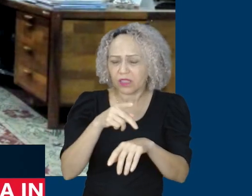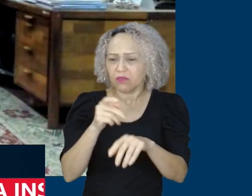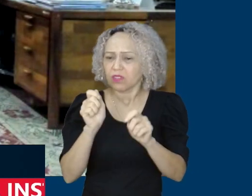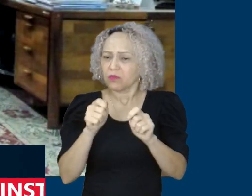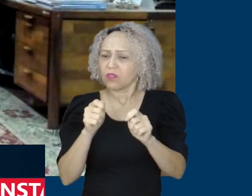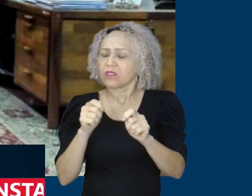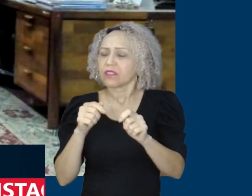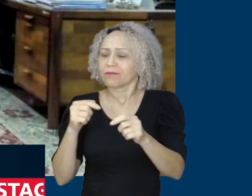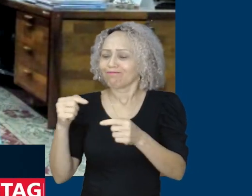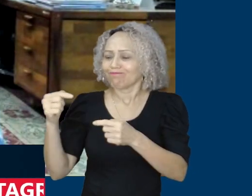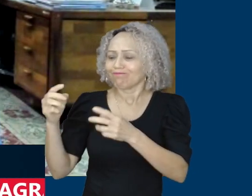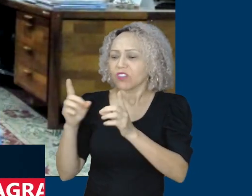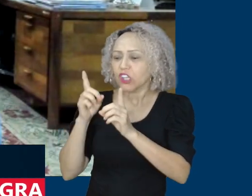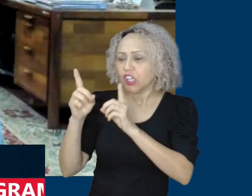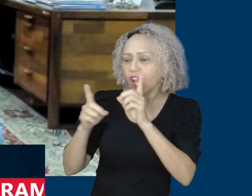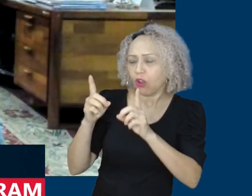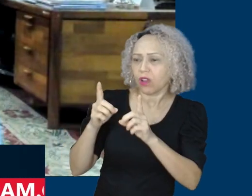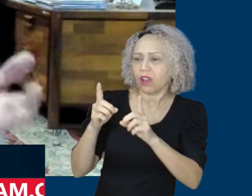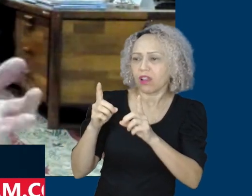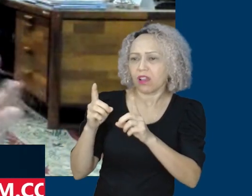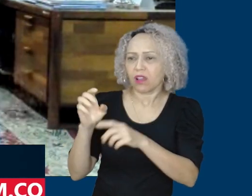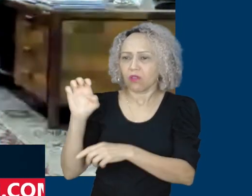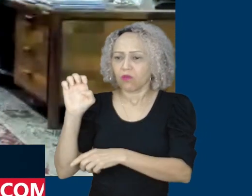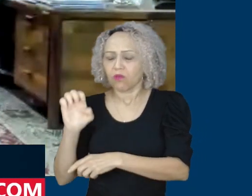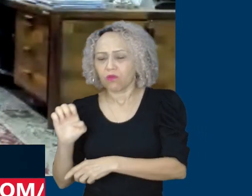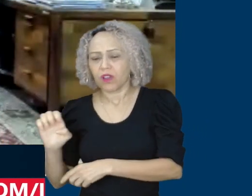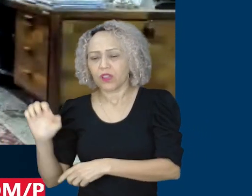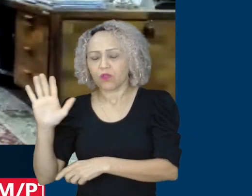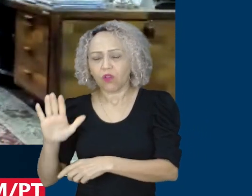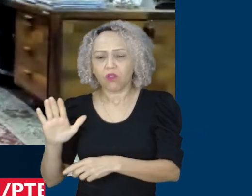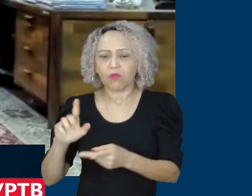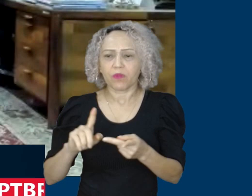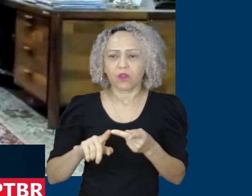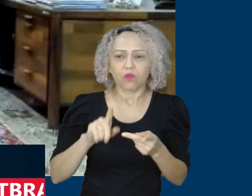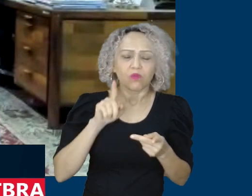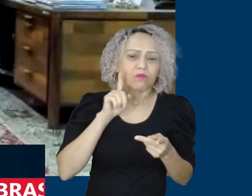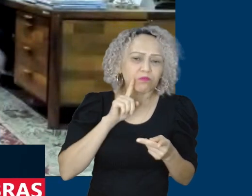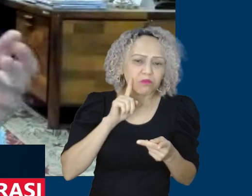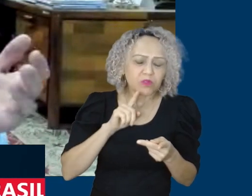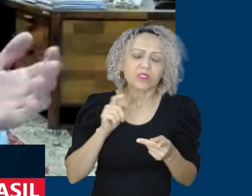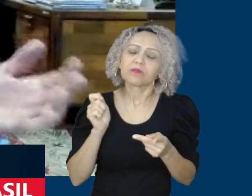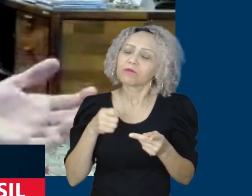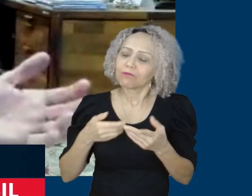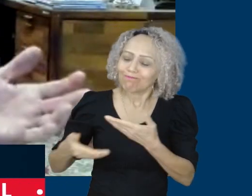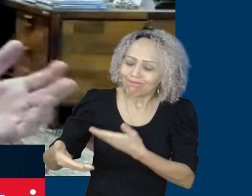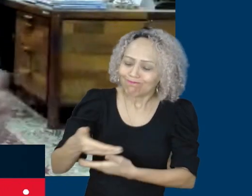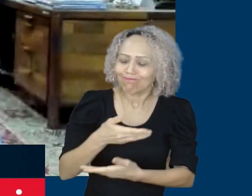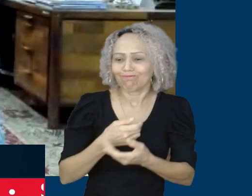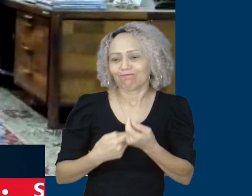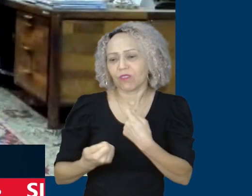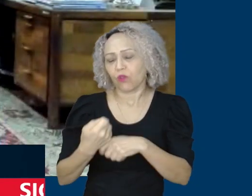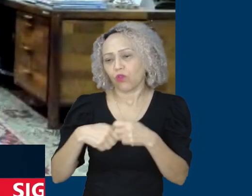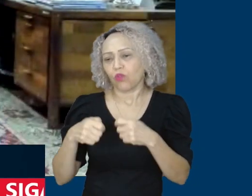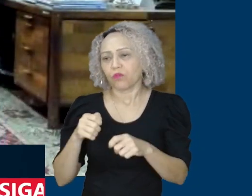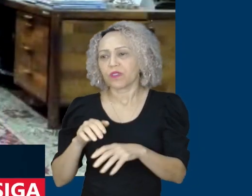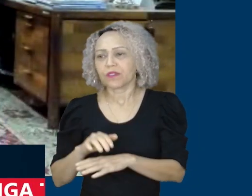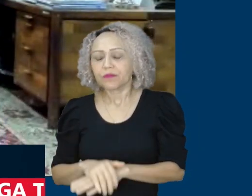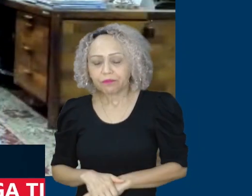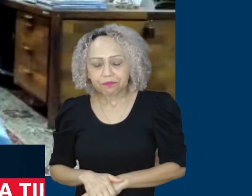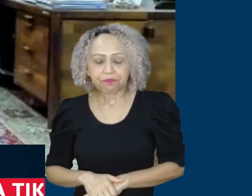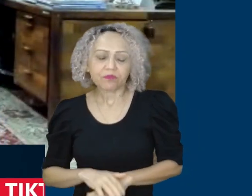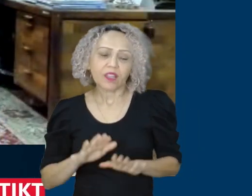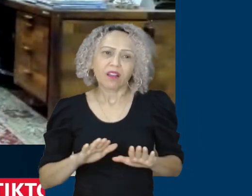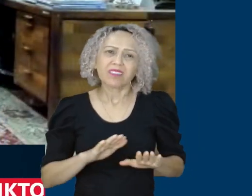enfim, isso também são coisas importantíssimas nesse processo. E desde o debate sobre investimento